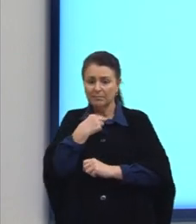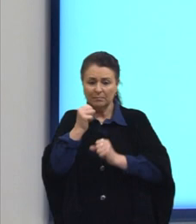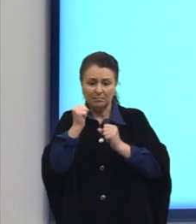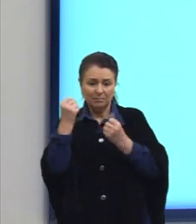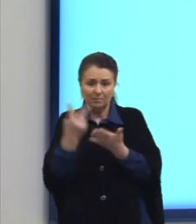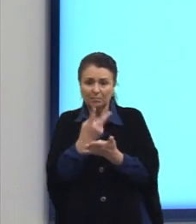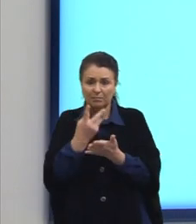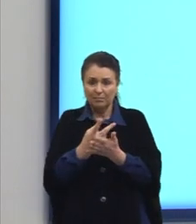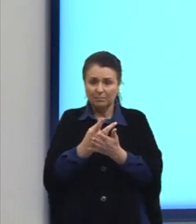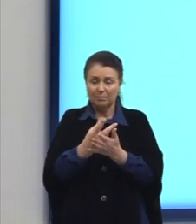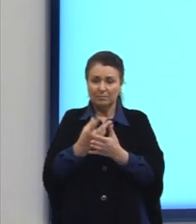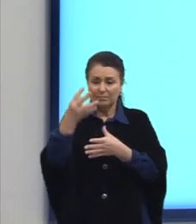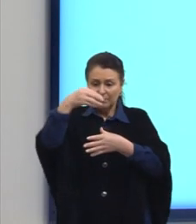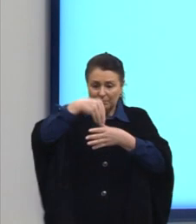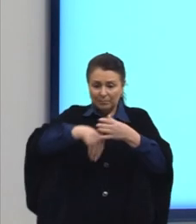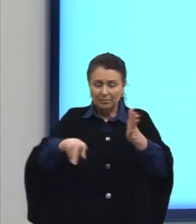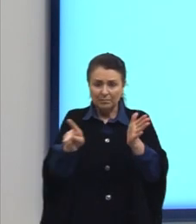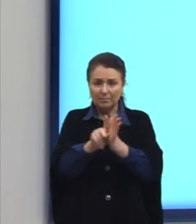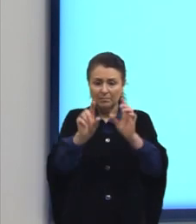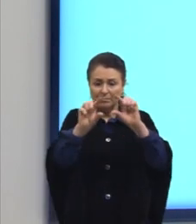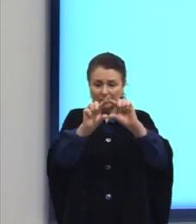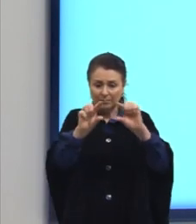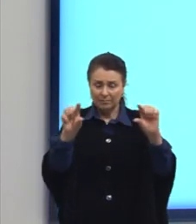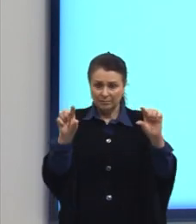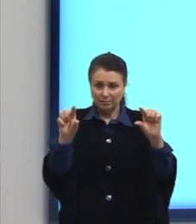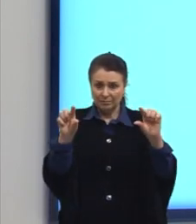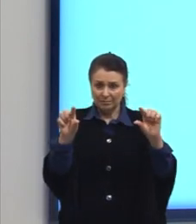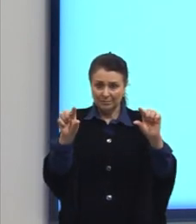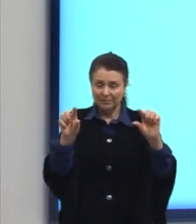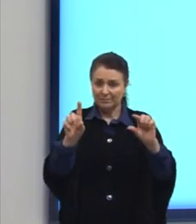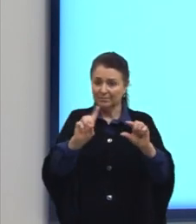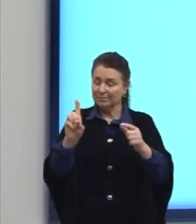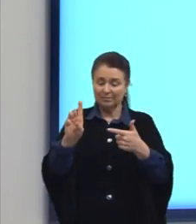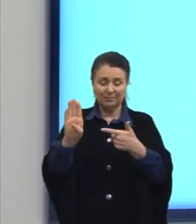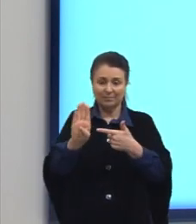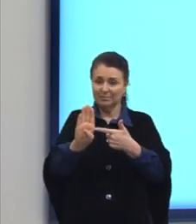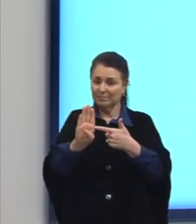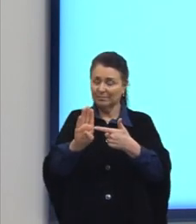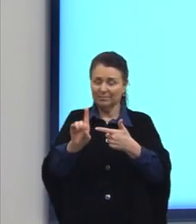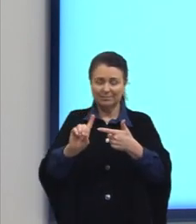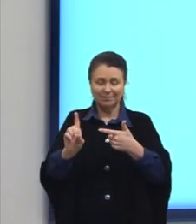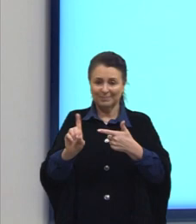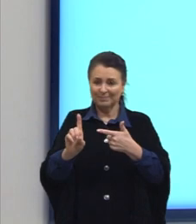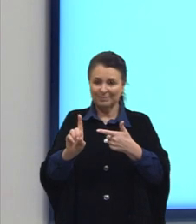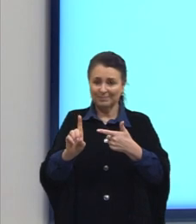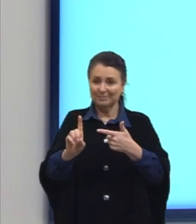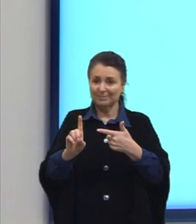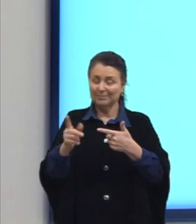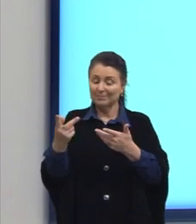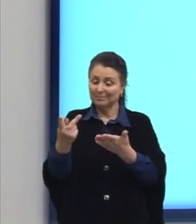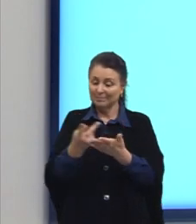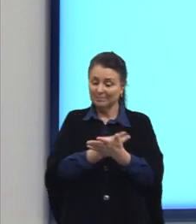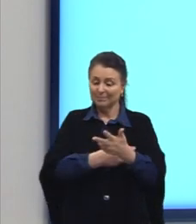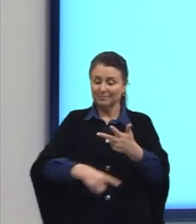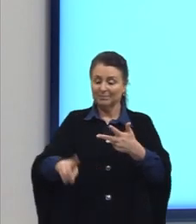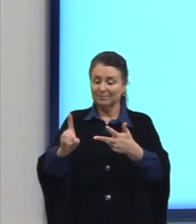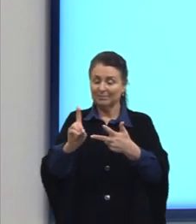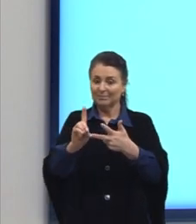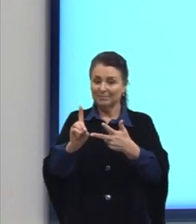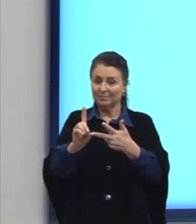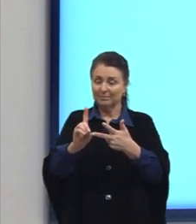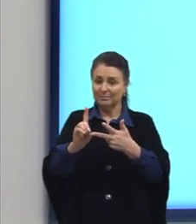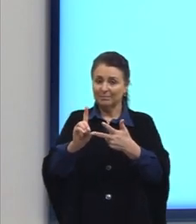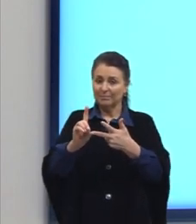mesma oração. Então, não é a nossa resposta correta. Letra D. O